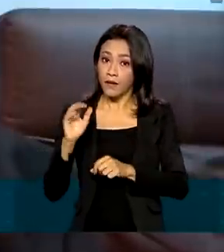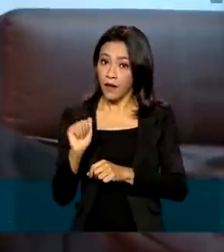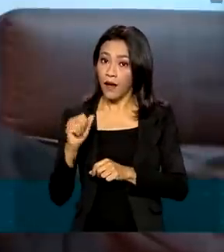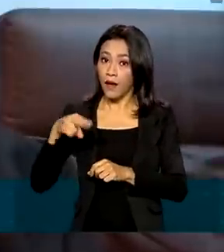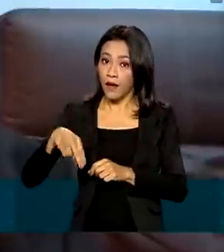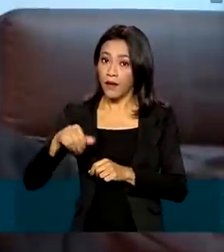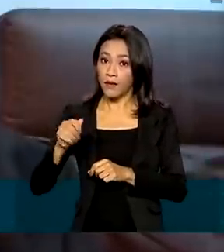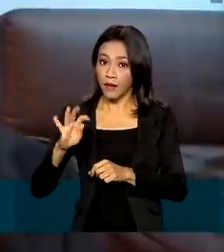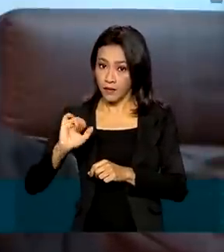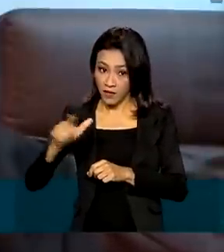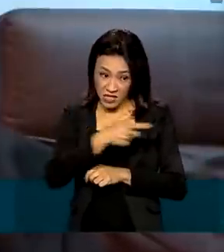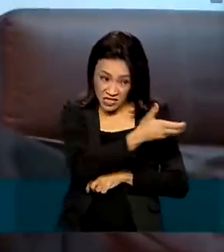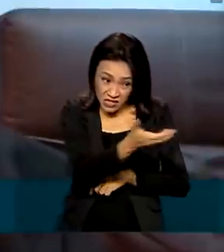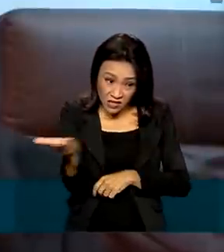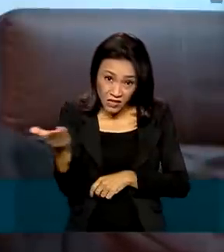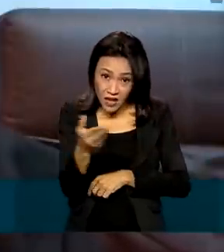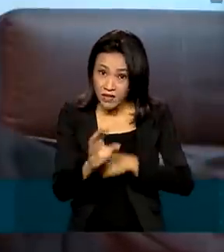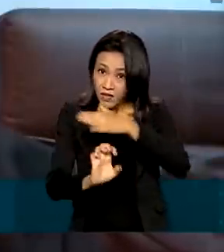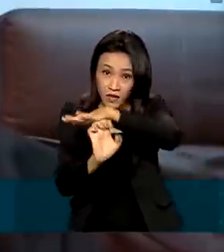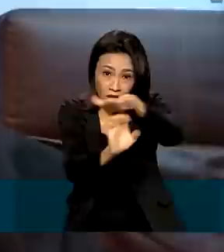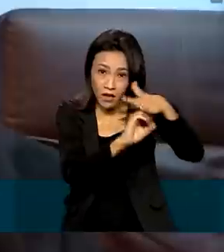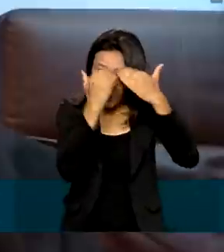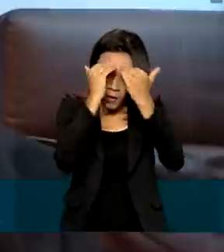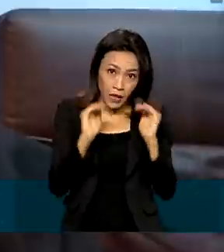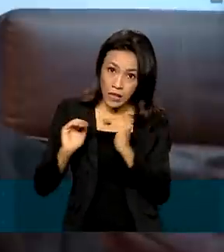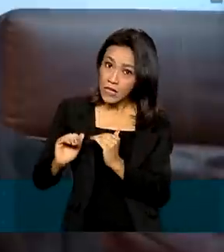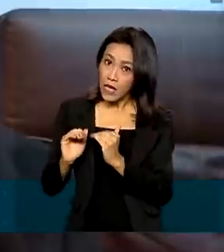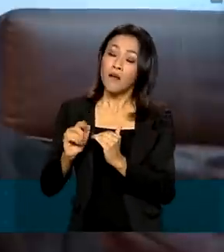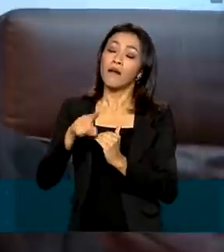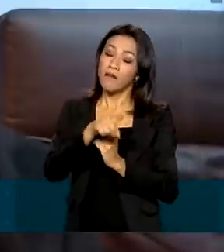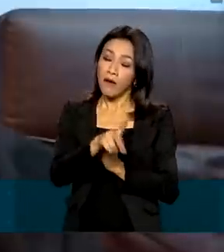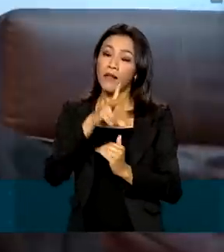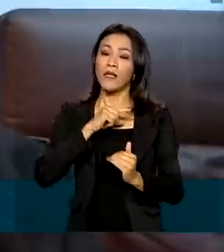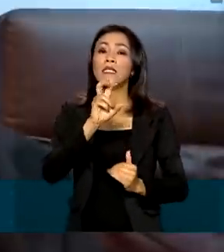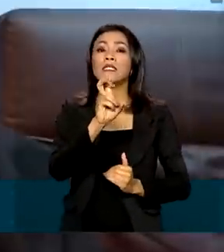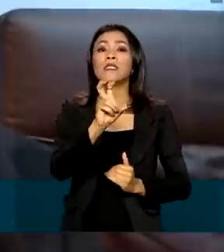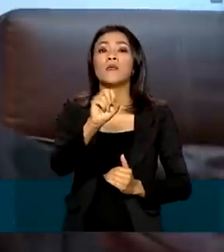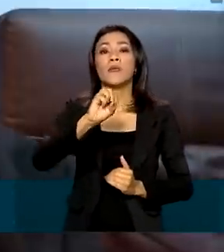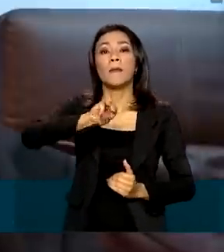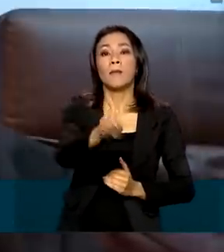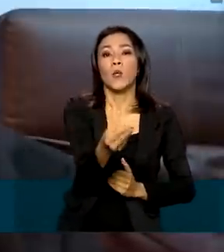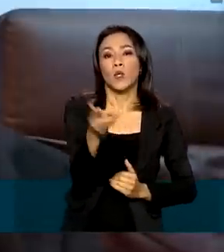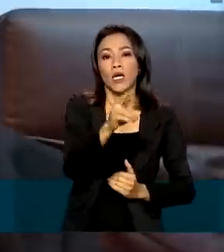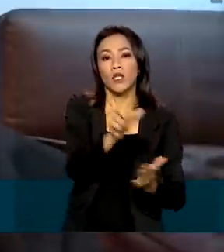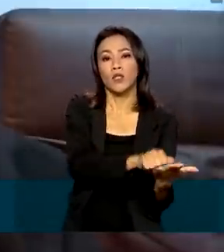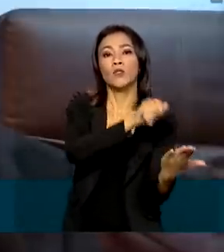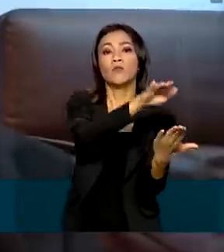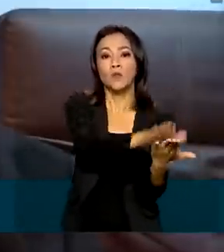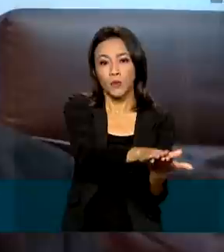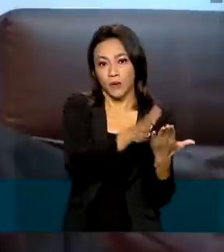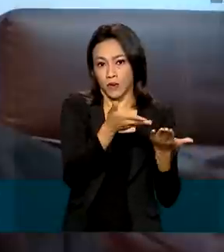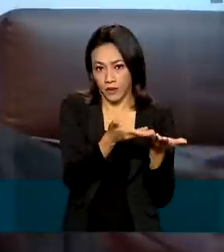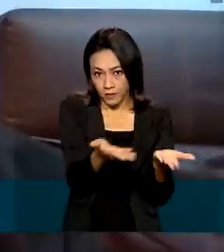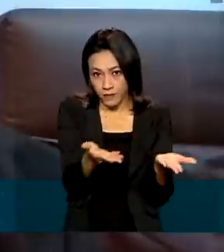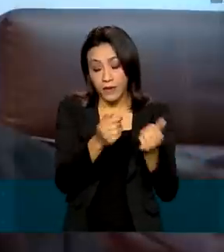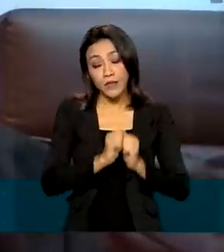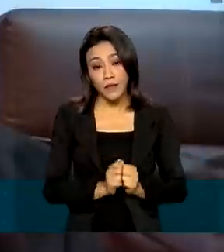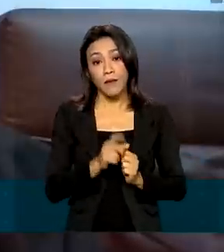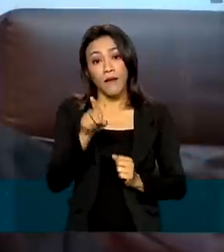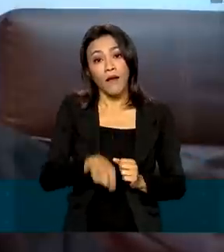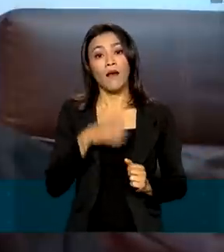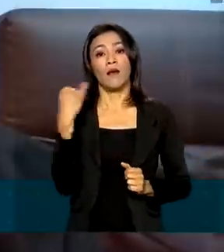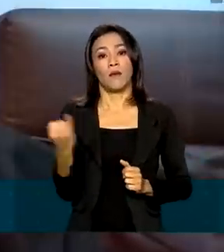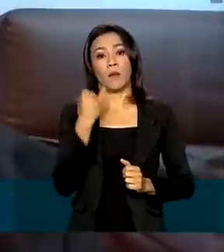podem gerar uma multa de até 50 milhões de reais à empresa que estiver infringindo essas regras. Então, é muito